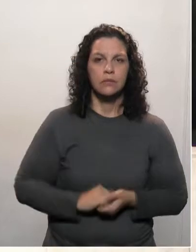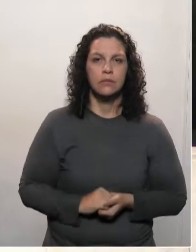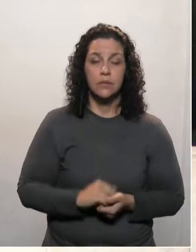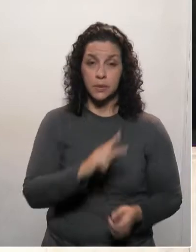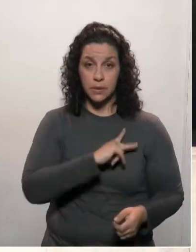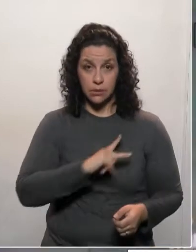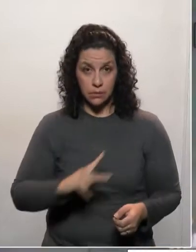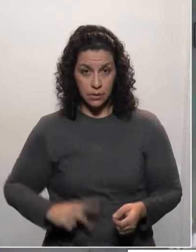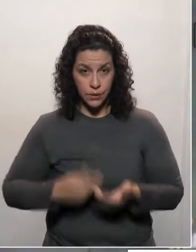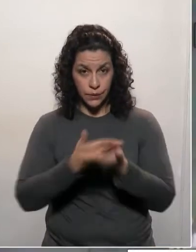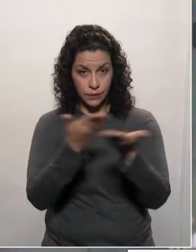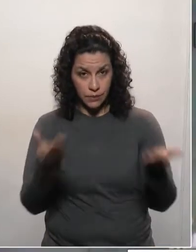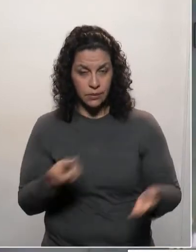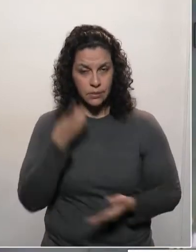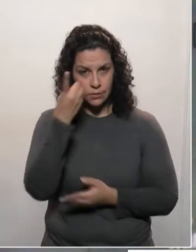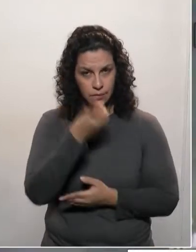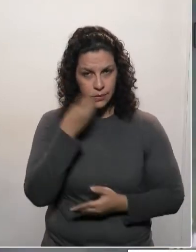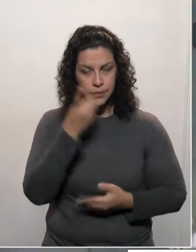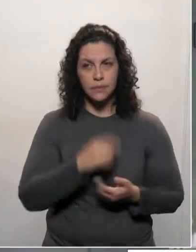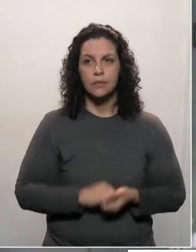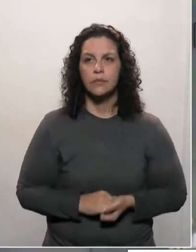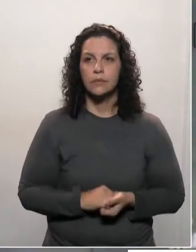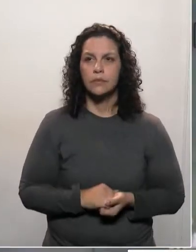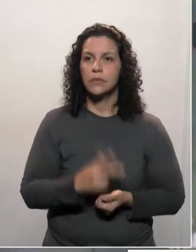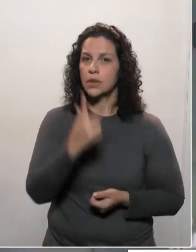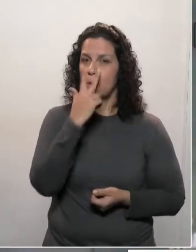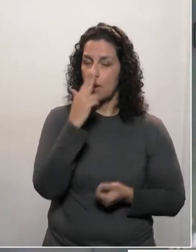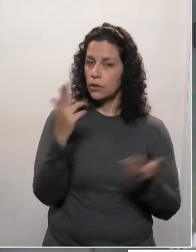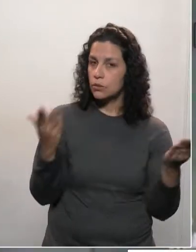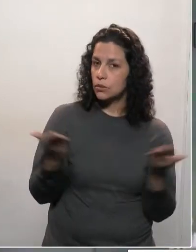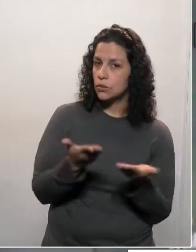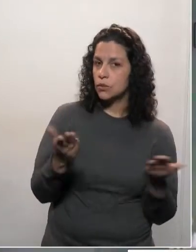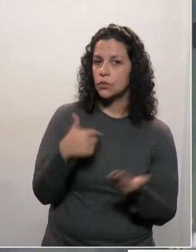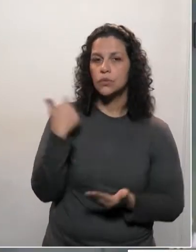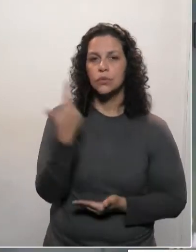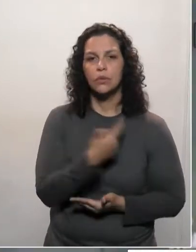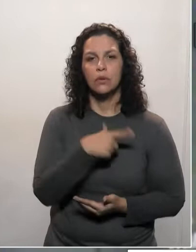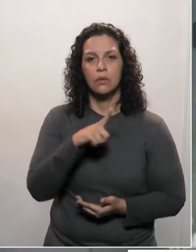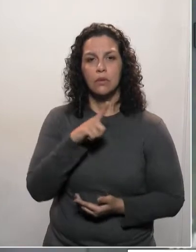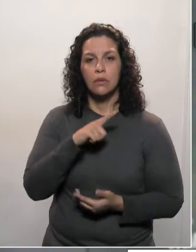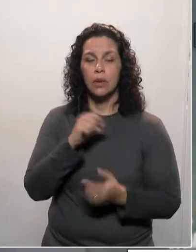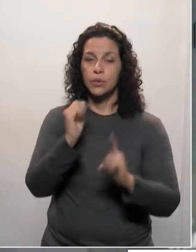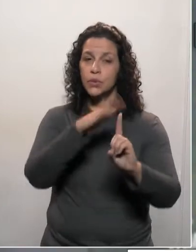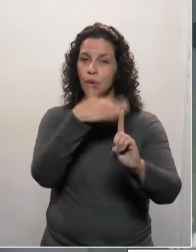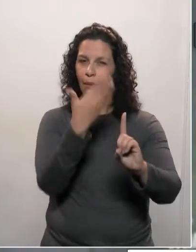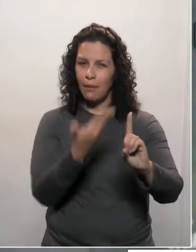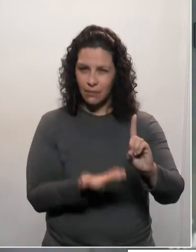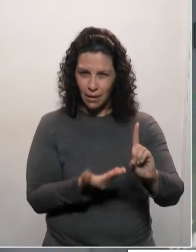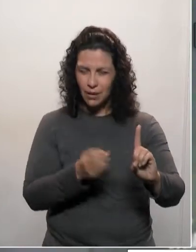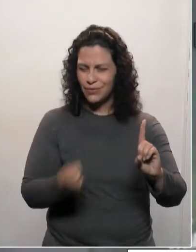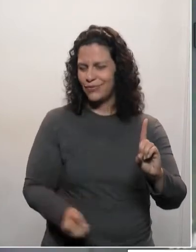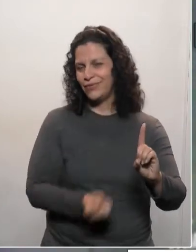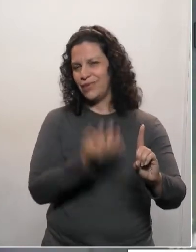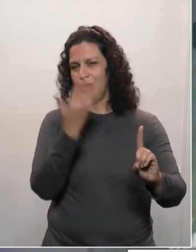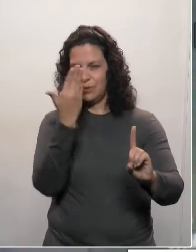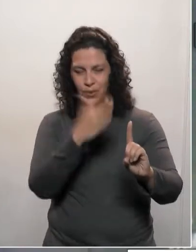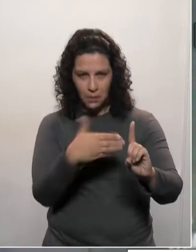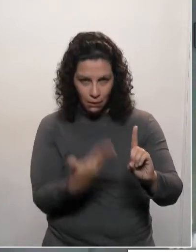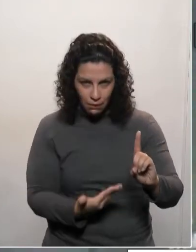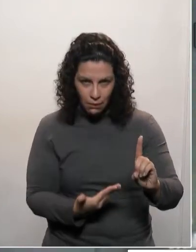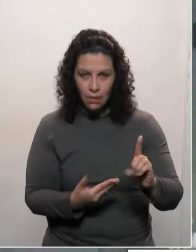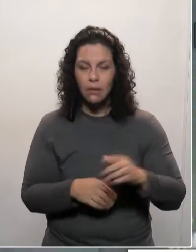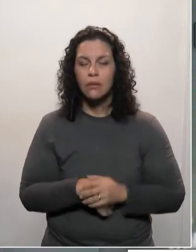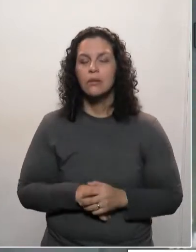Senhor presidente e senhores deputados, eu acho que hoje nós fazemos várias homenagens de vários deputados